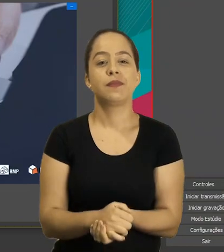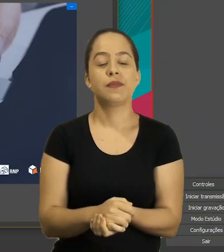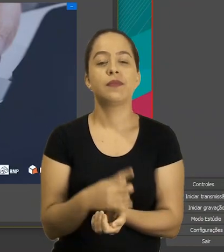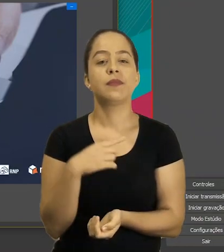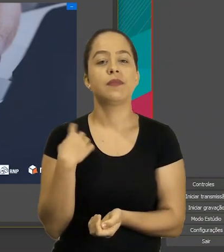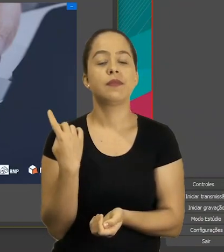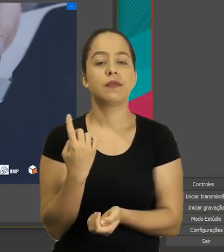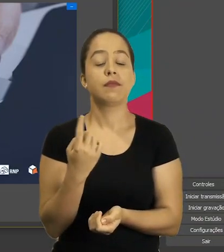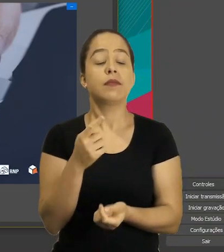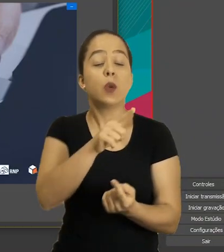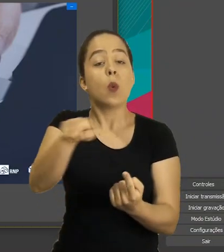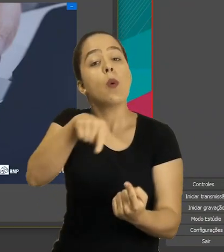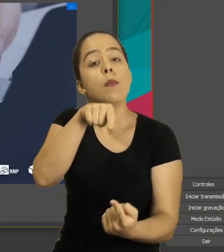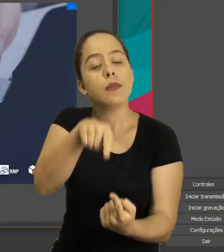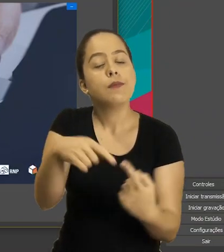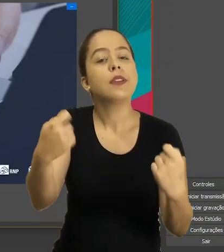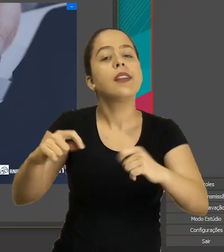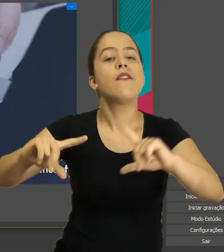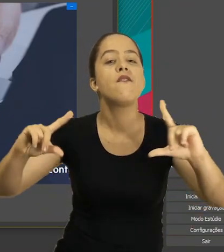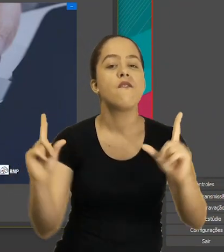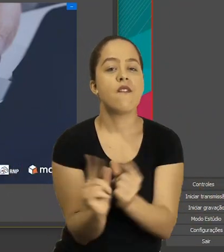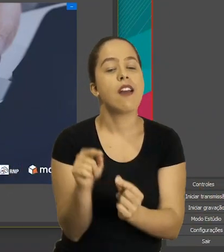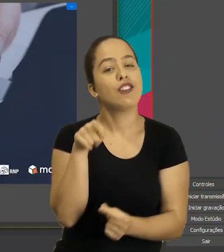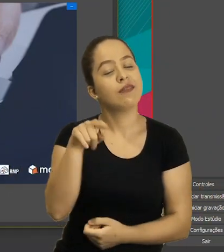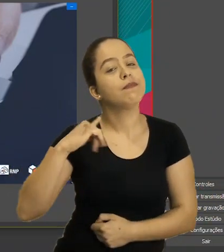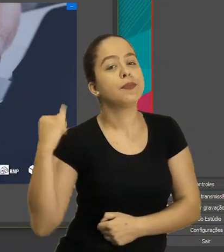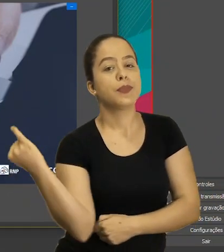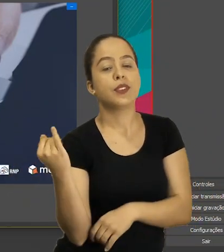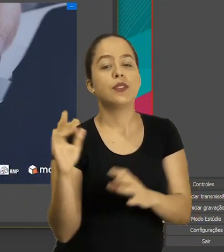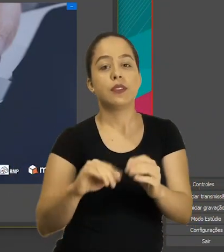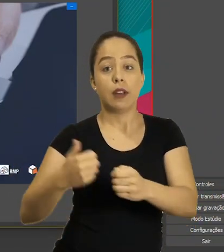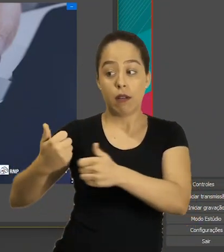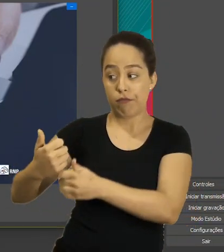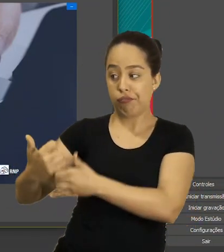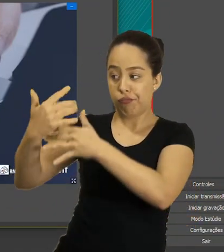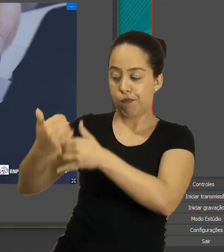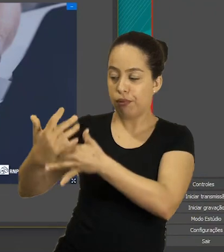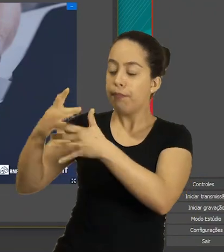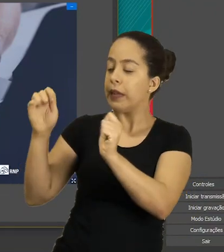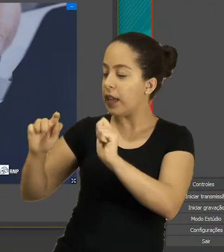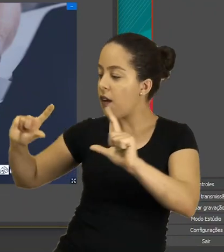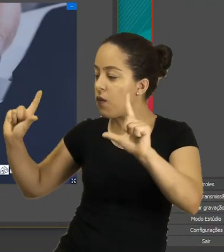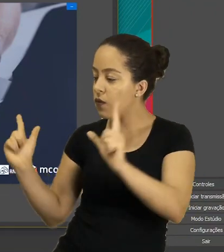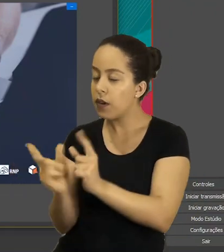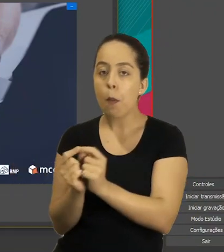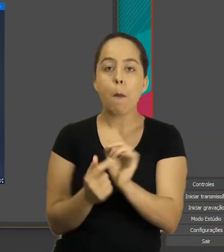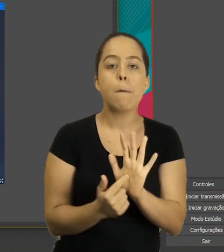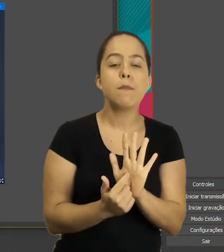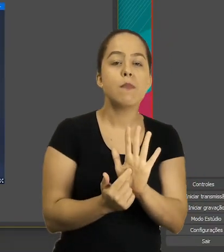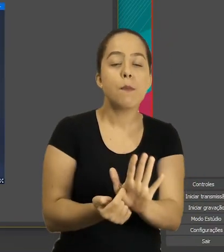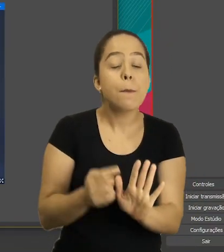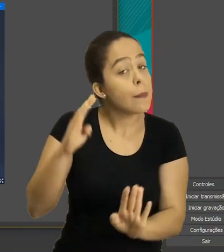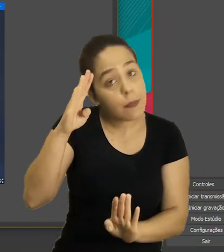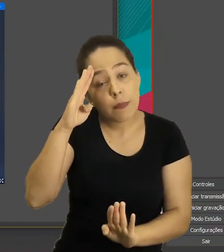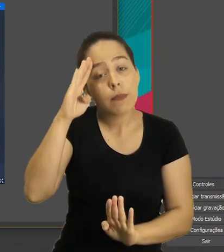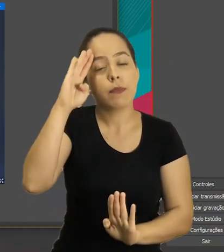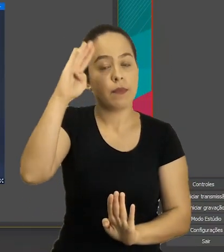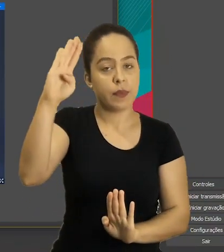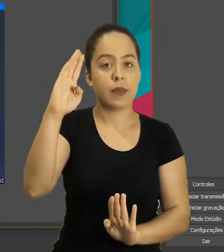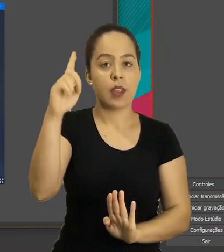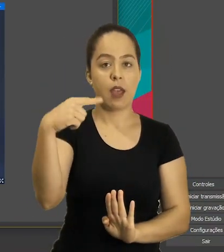E é isso aí. Aí o lance aqui é fechar essa parte aqui do chat.